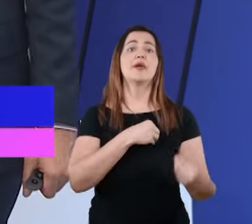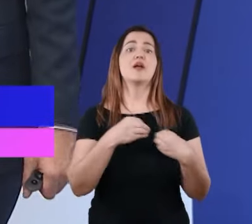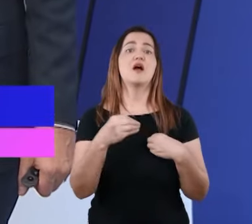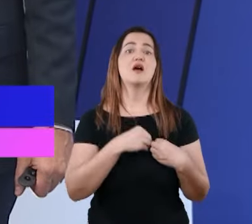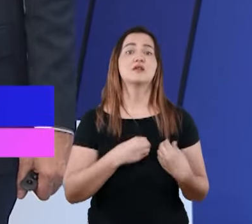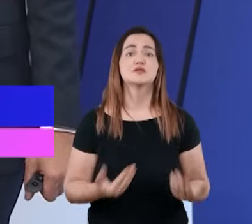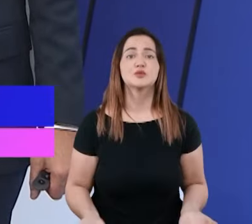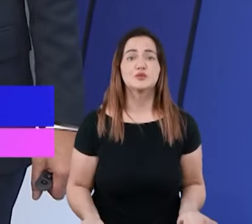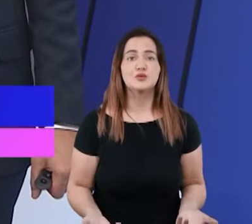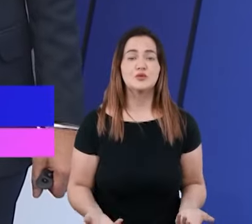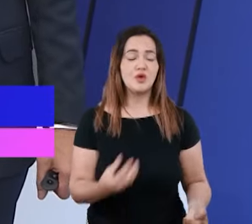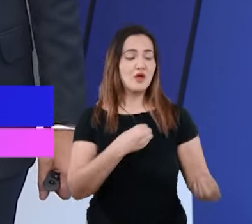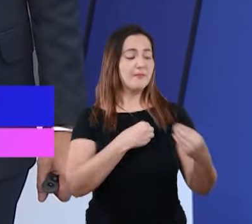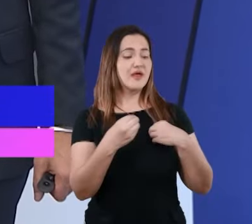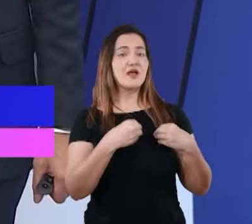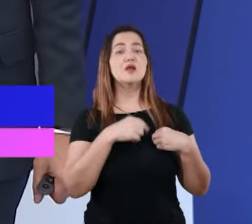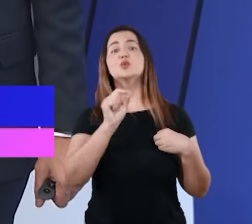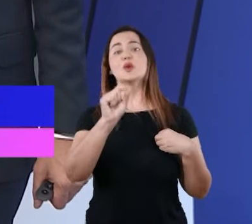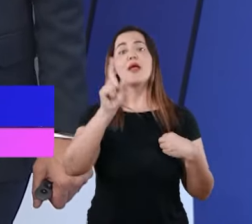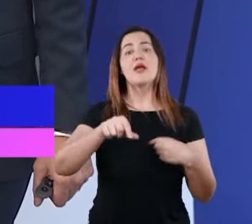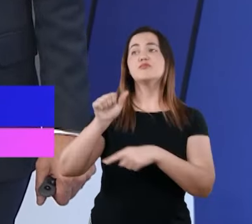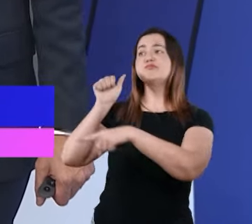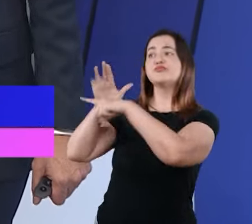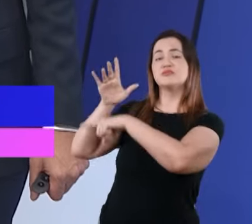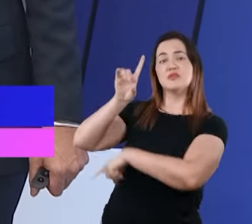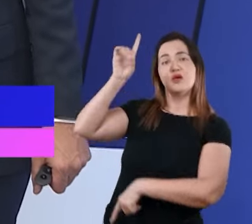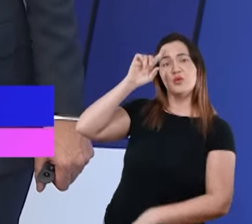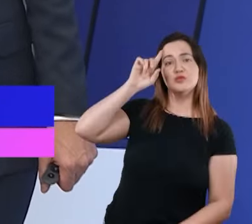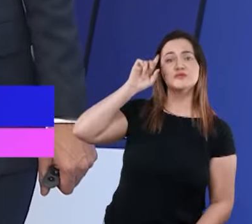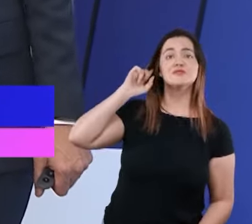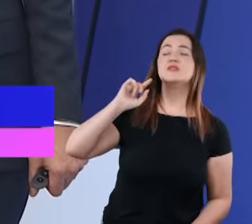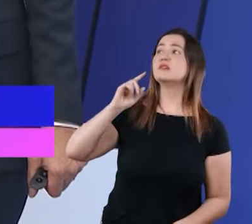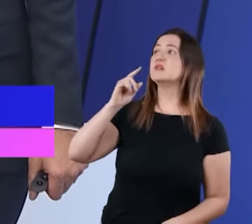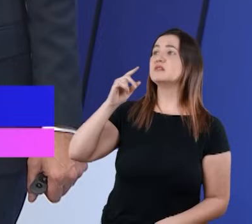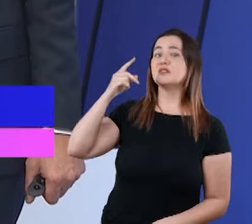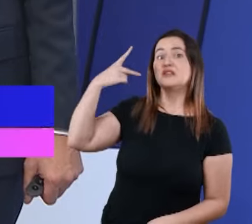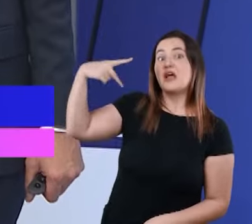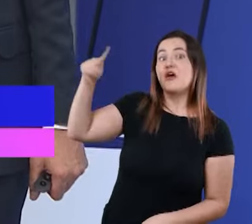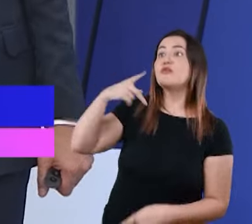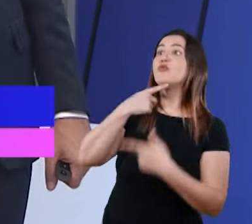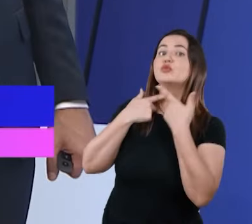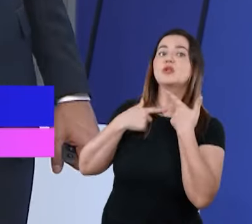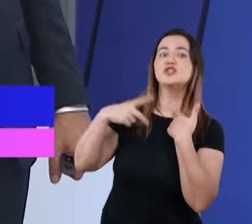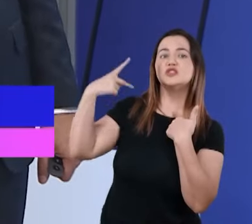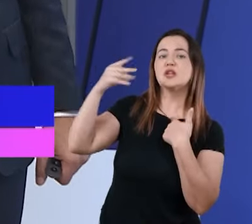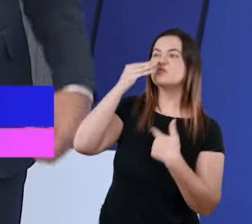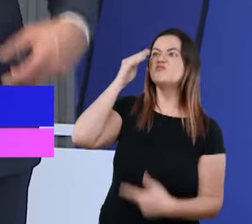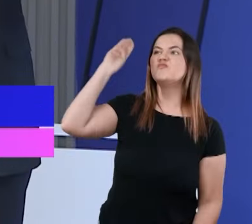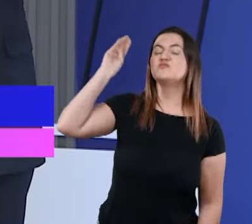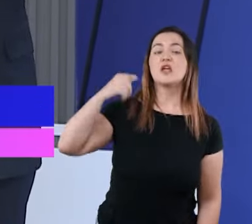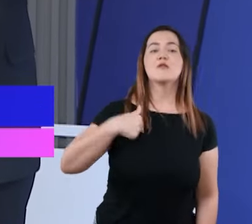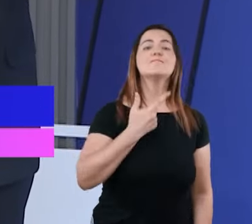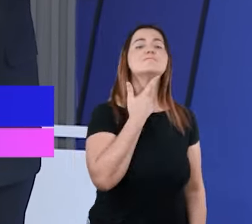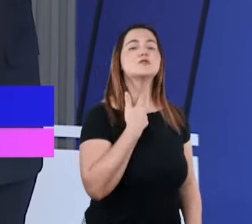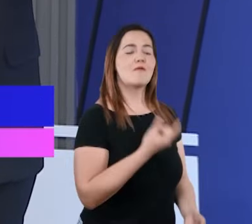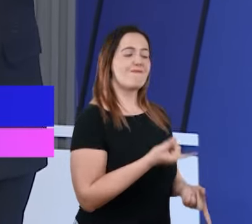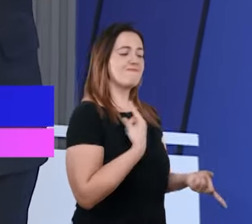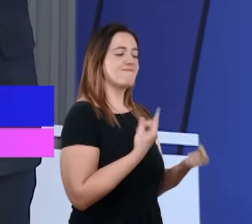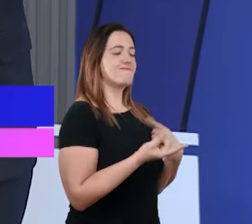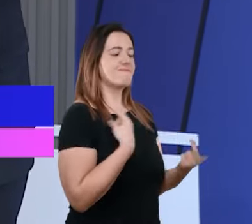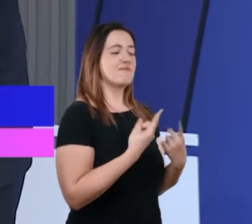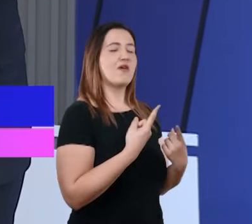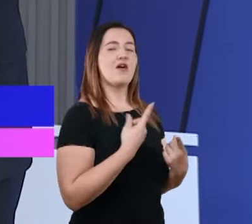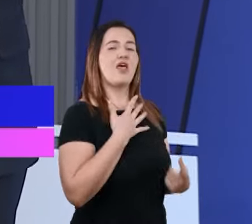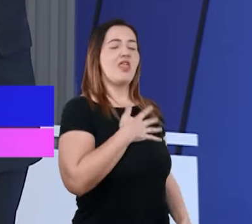Pecado é não andar de acordo com a vontade do Senhor. Pecado é deixar que o seu eu tome conta dos